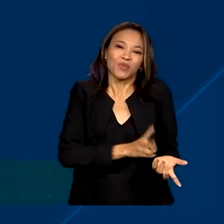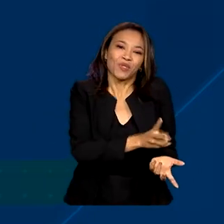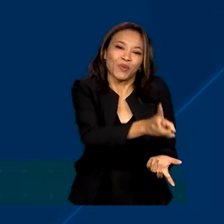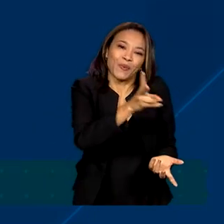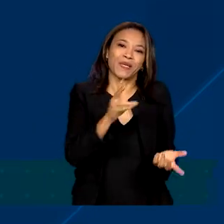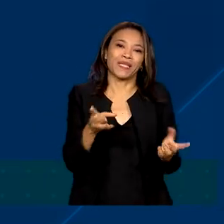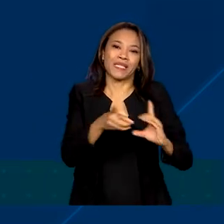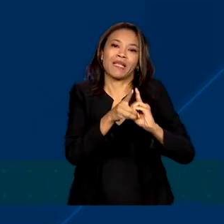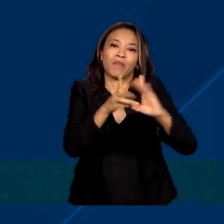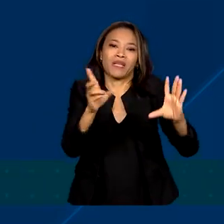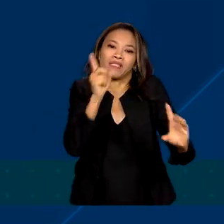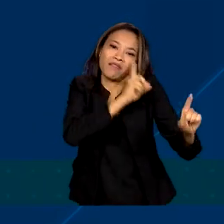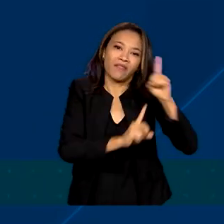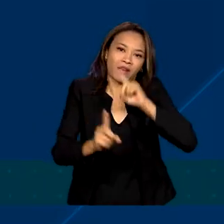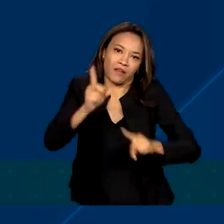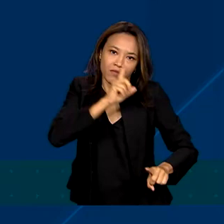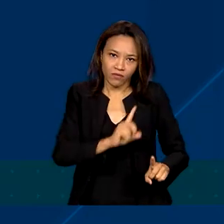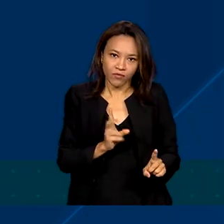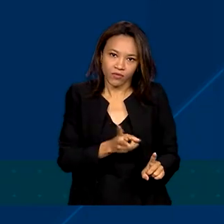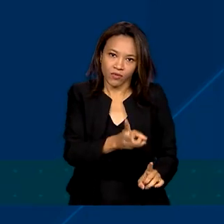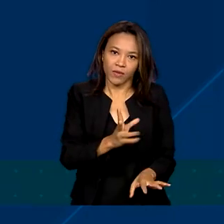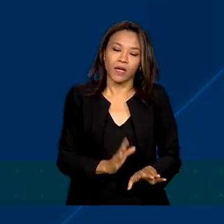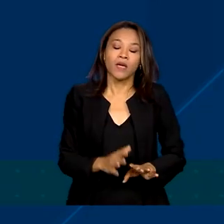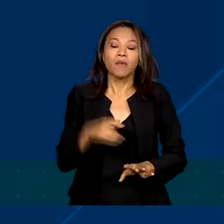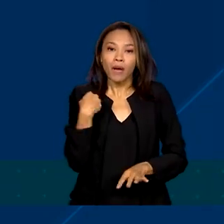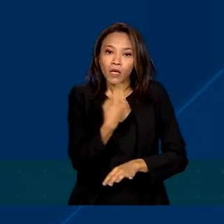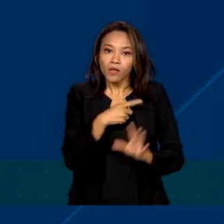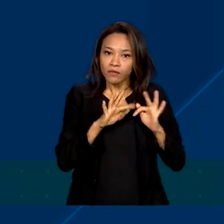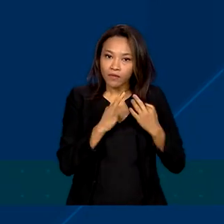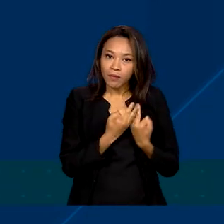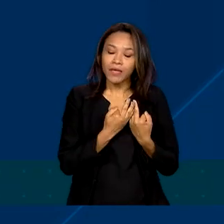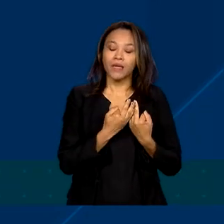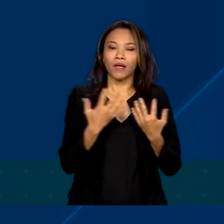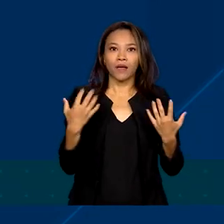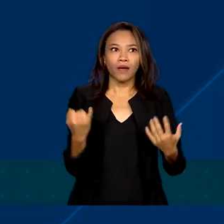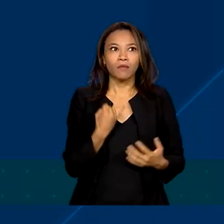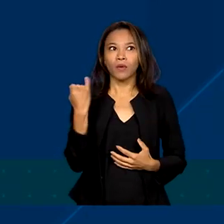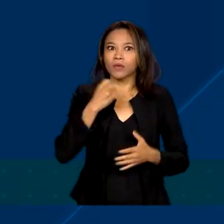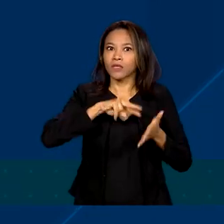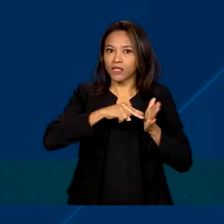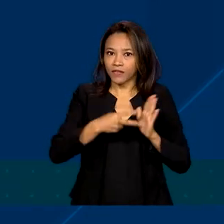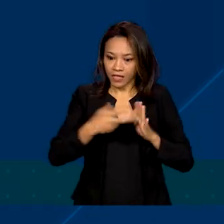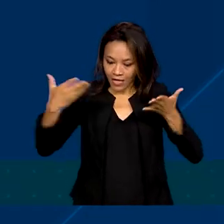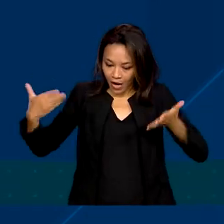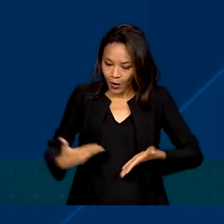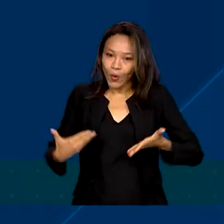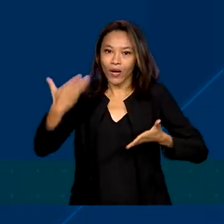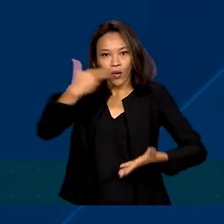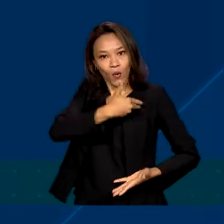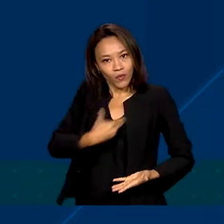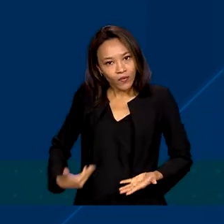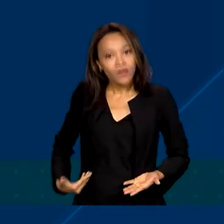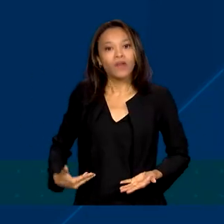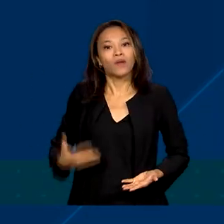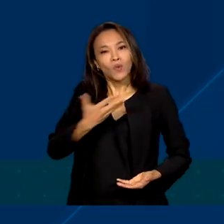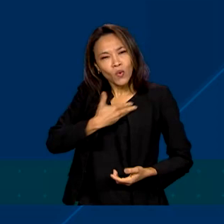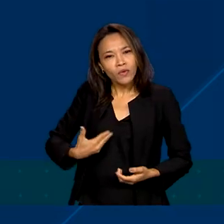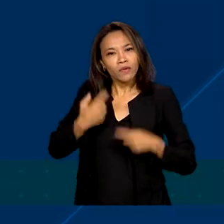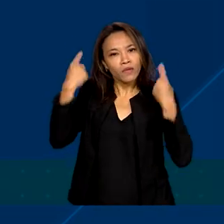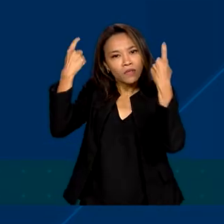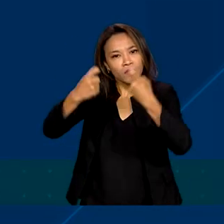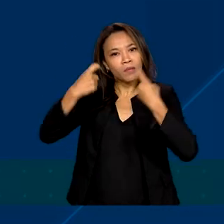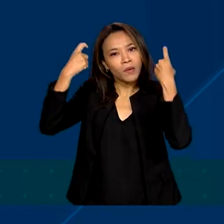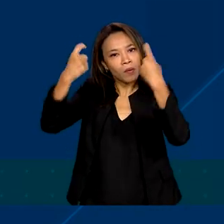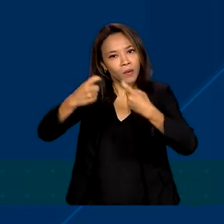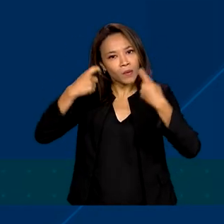é muito importante, muito significativo para nós enquanto família, mas também agora enquanto governo, ter um governo que de fato se preocupa com